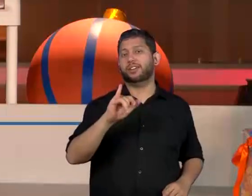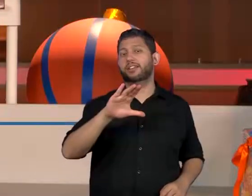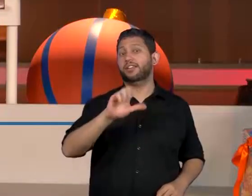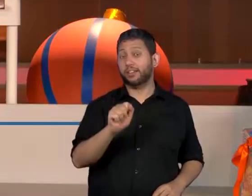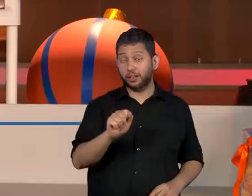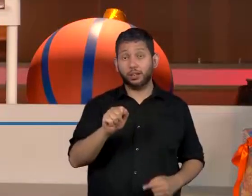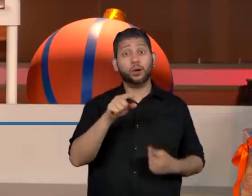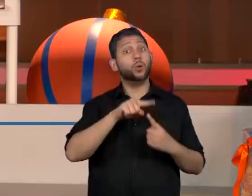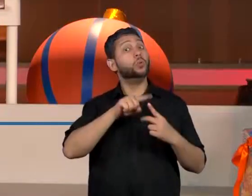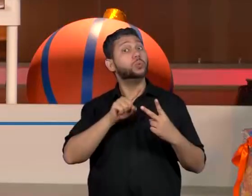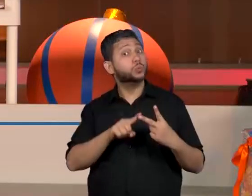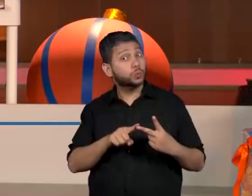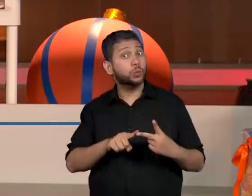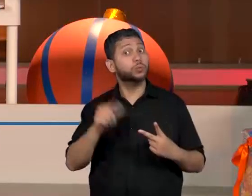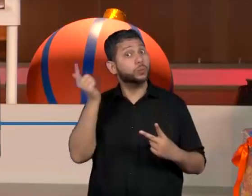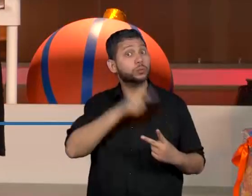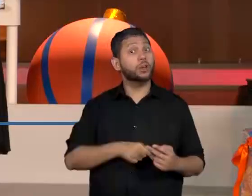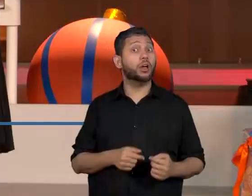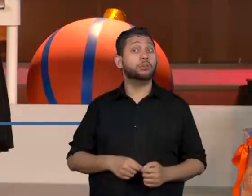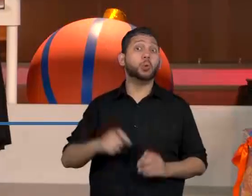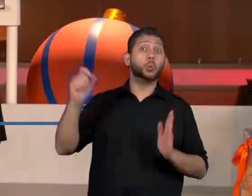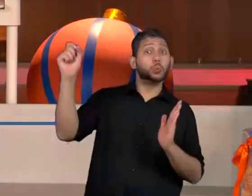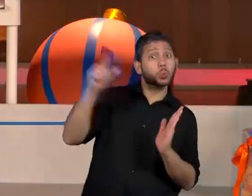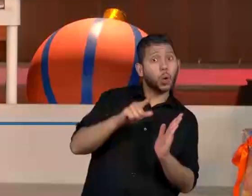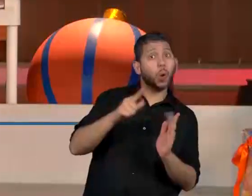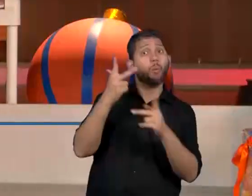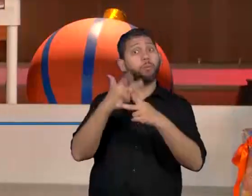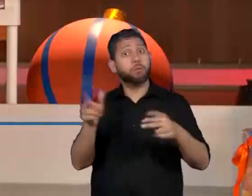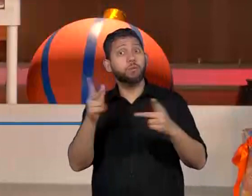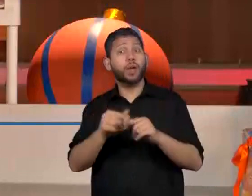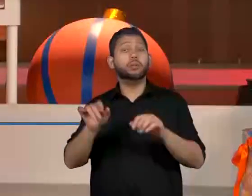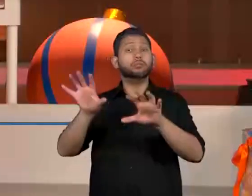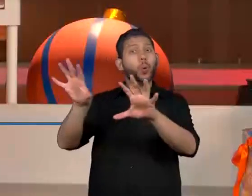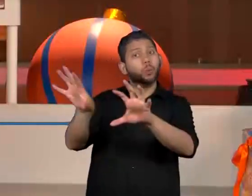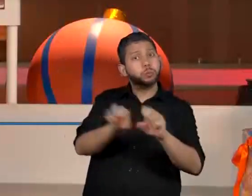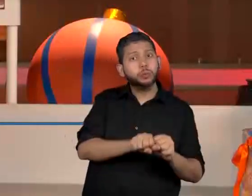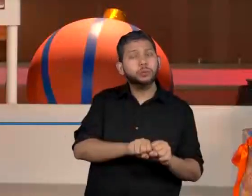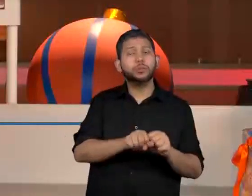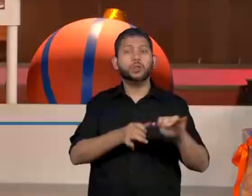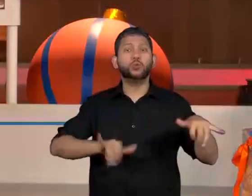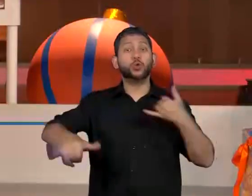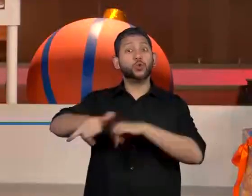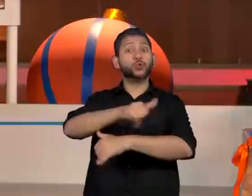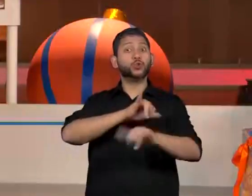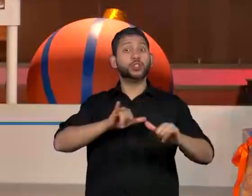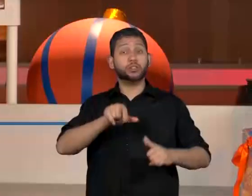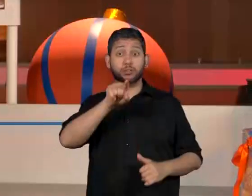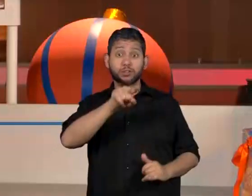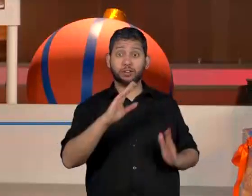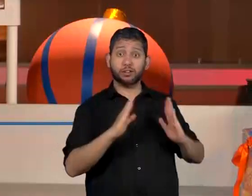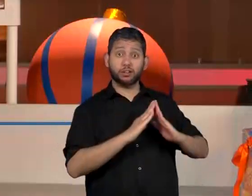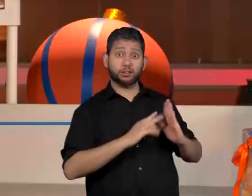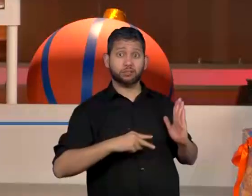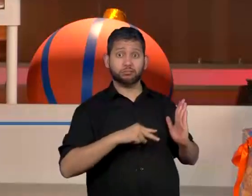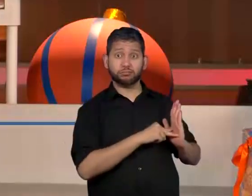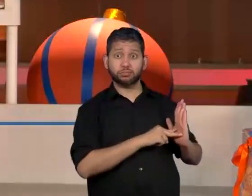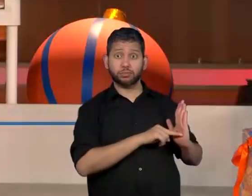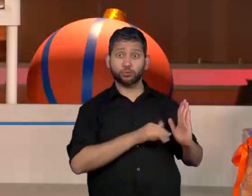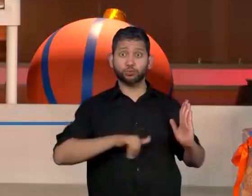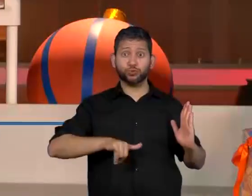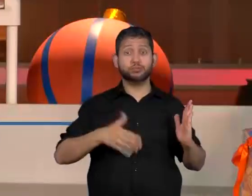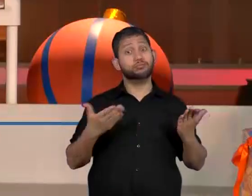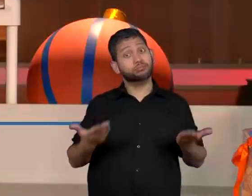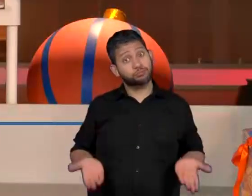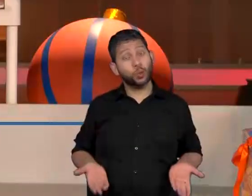a luz do Sol para converter em energia. Então, assim, tudo isso faz parte da nossa